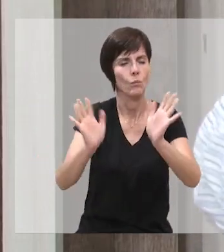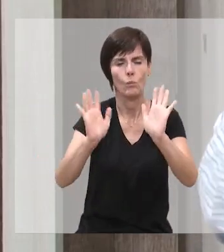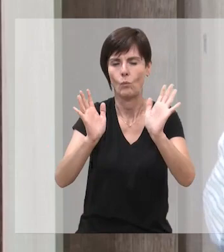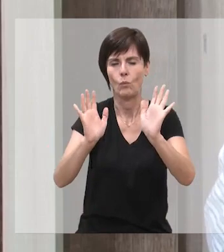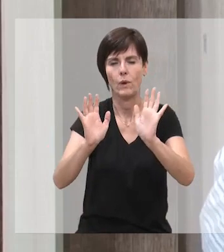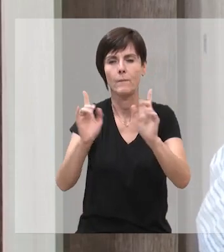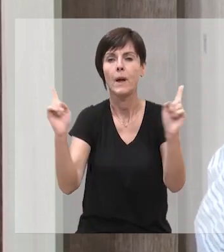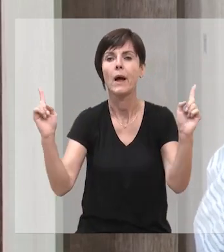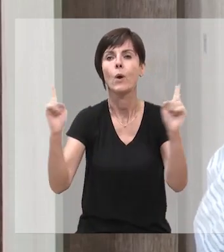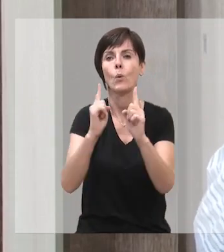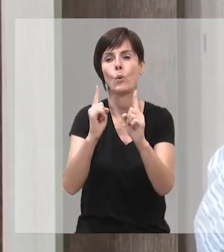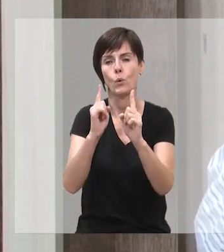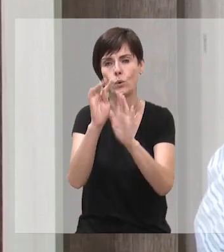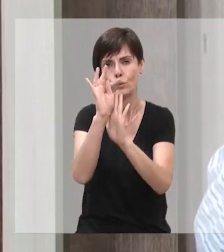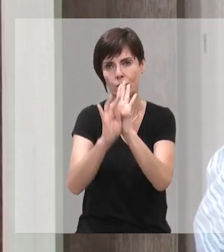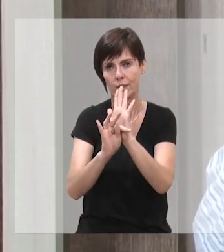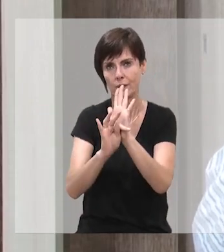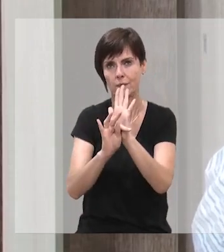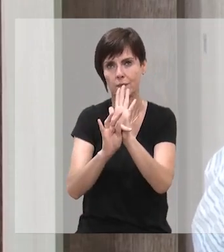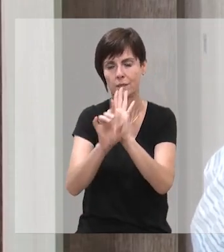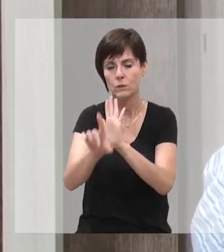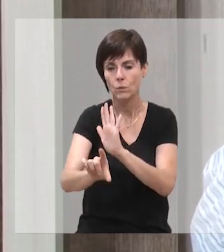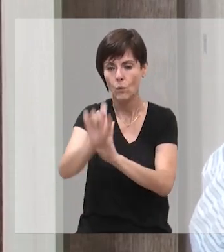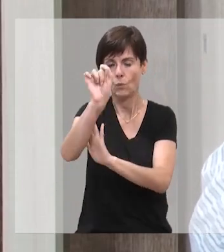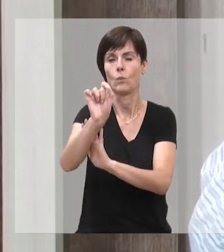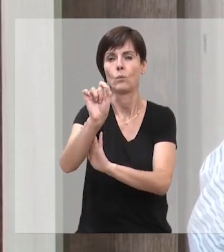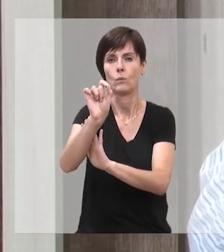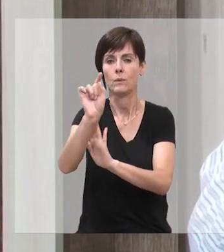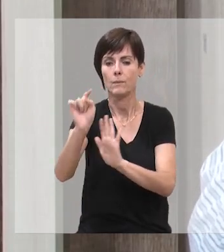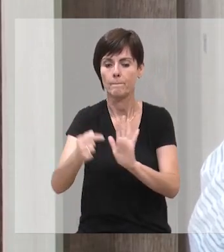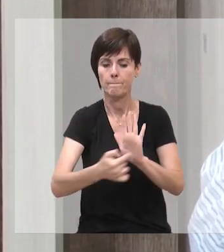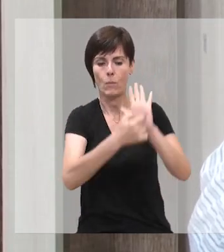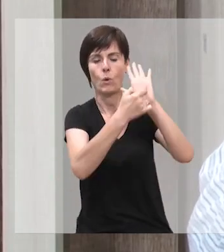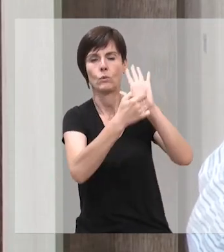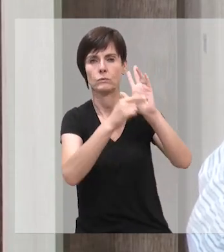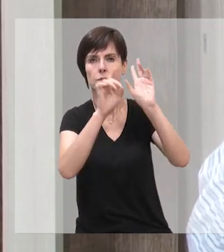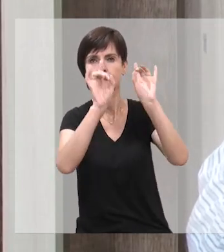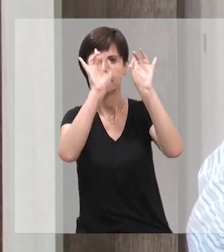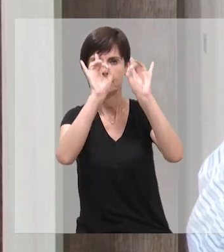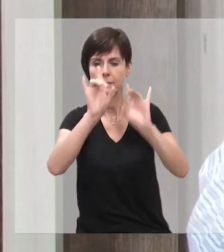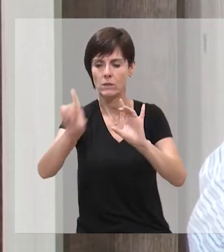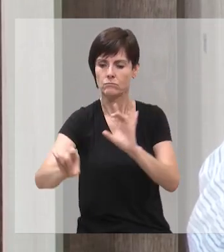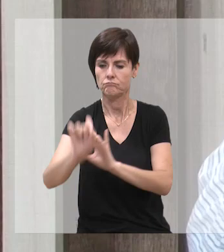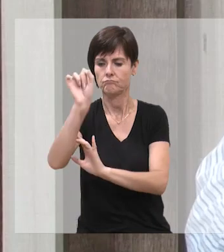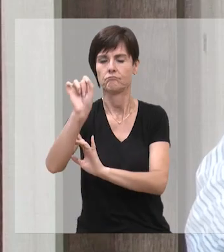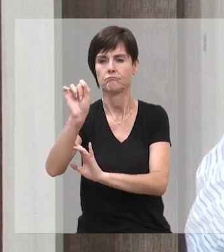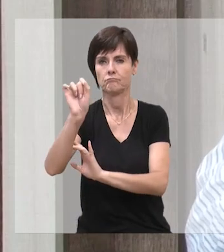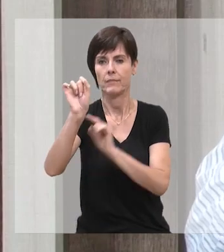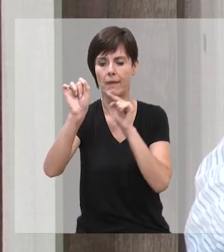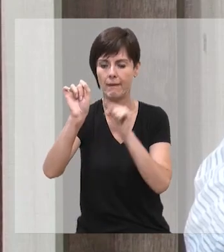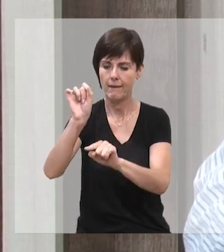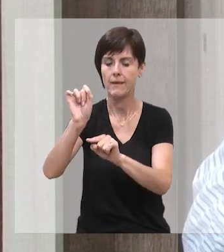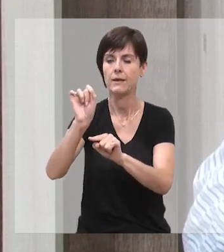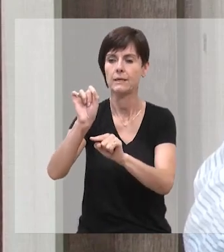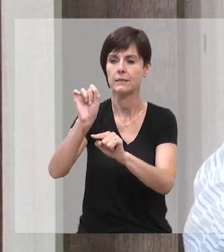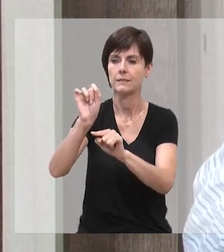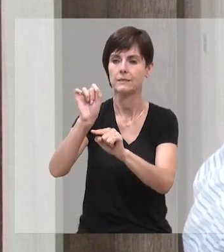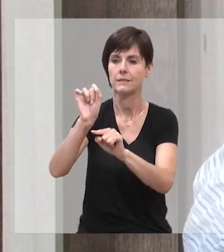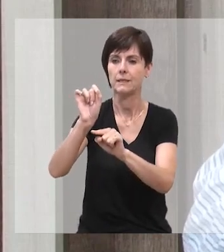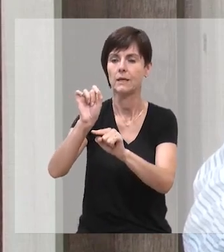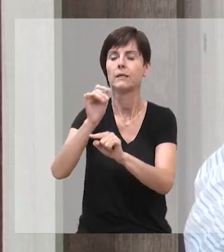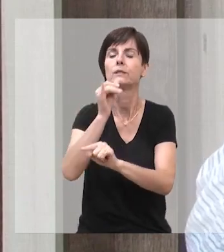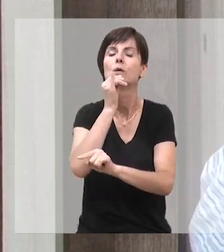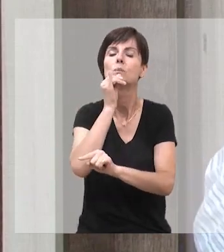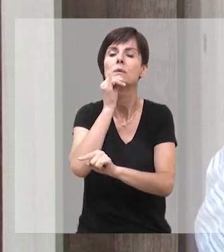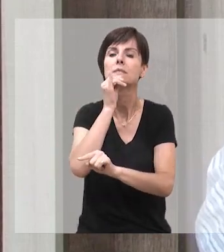enredo muito extenso, enfim, ele pega um item, digamos assim, aqui é a